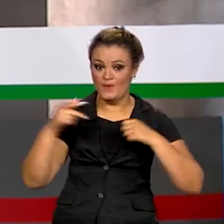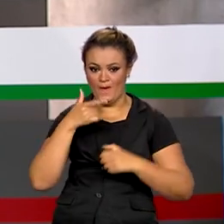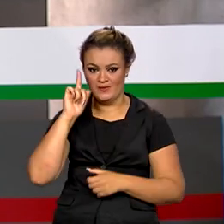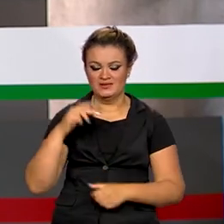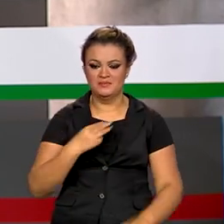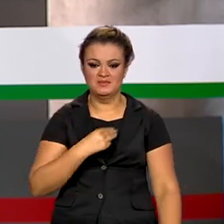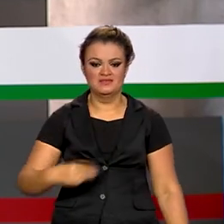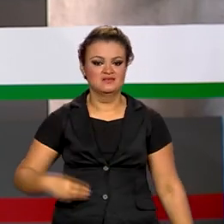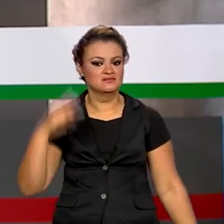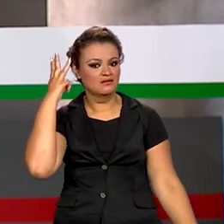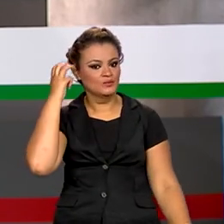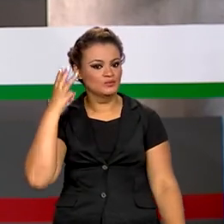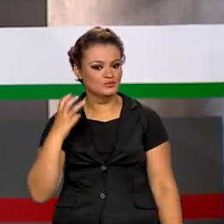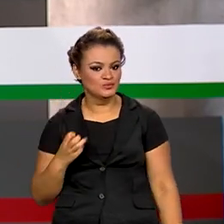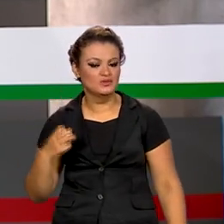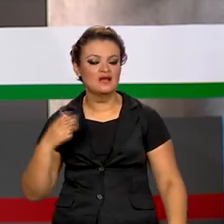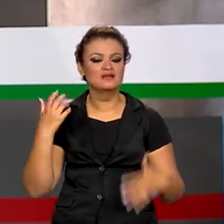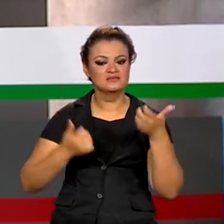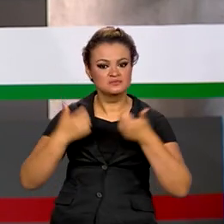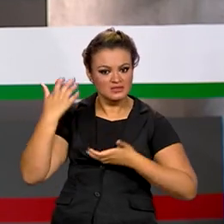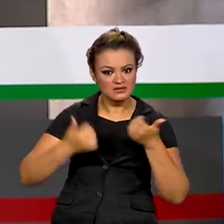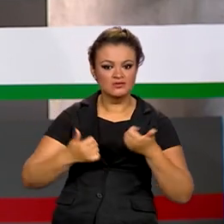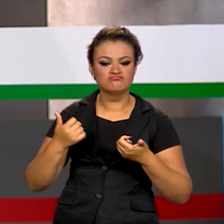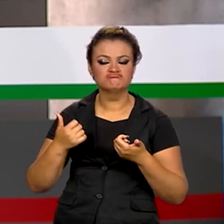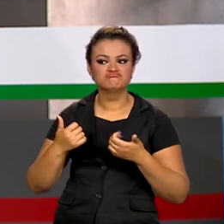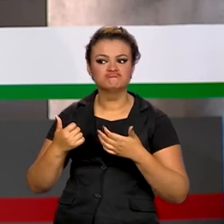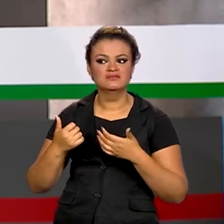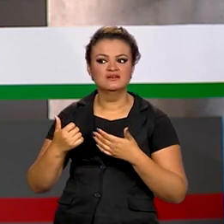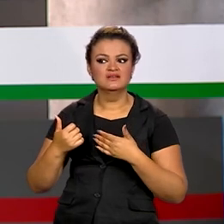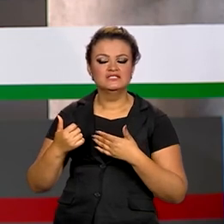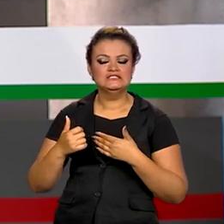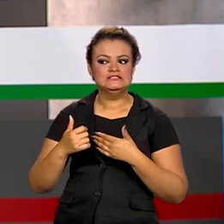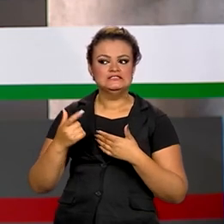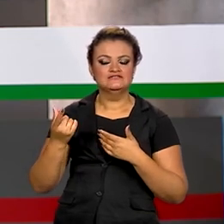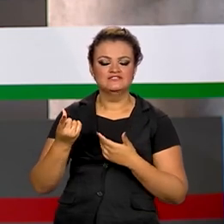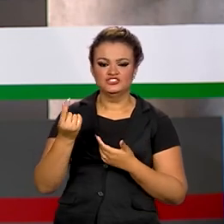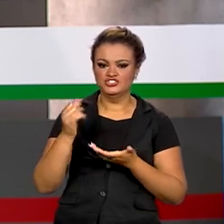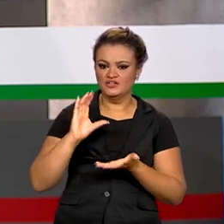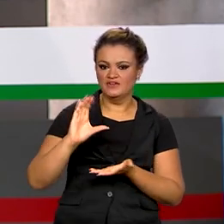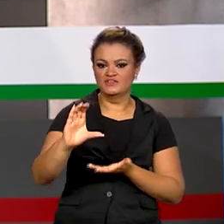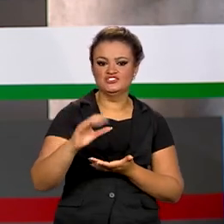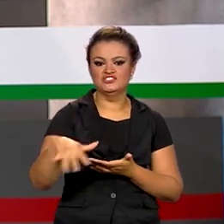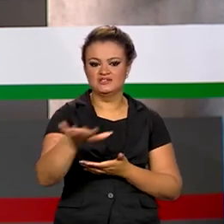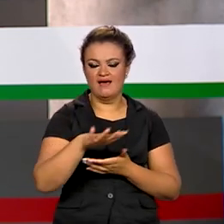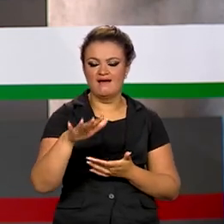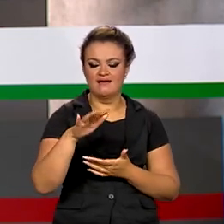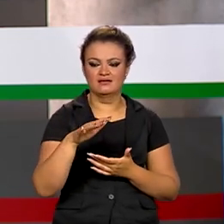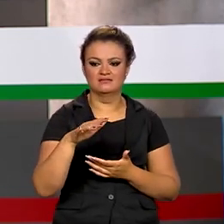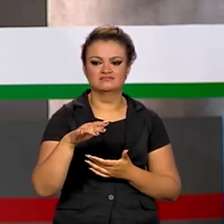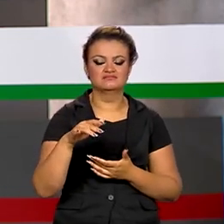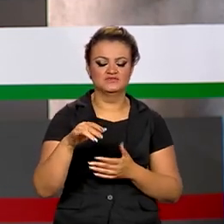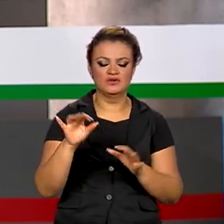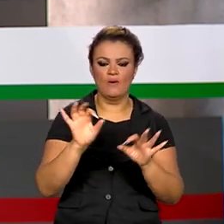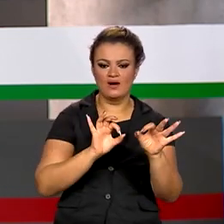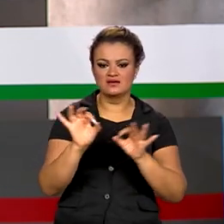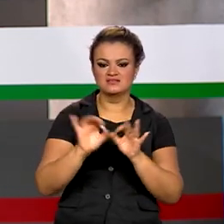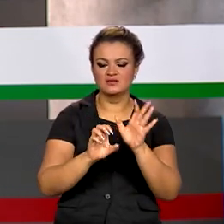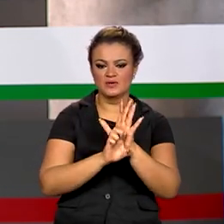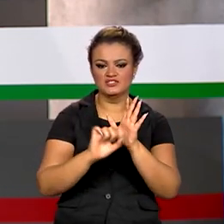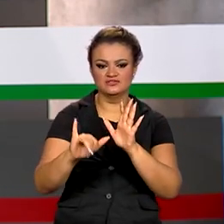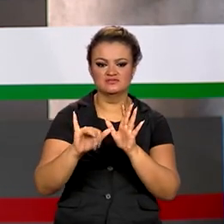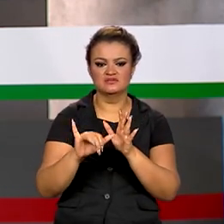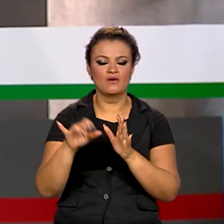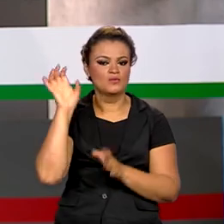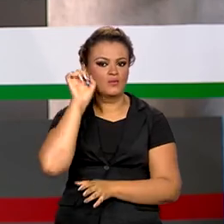Brasil, a ministra da Cultura, Margarete Menezes, disse que está destinando recursos para o setor, como os editais de incentivo